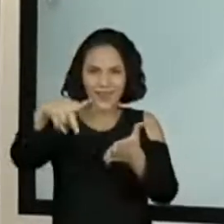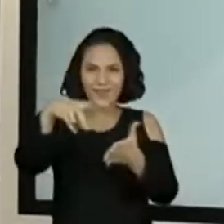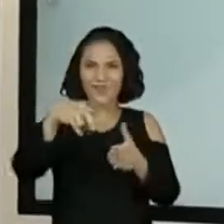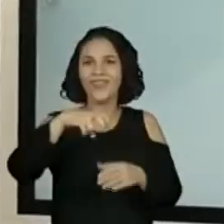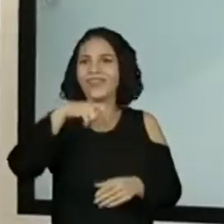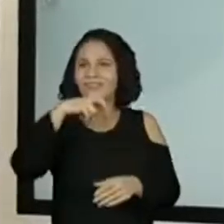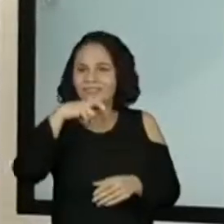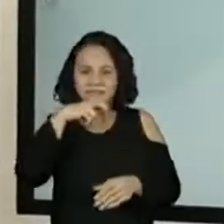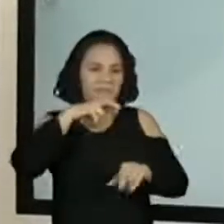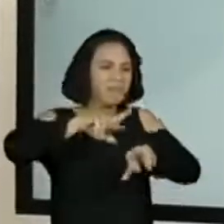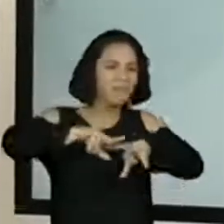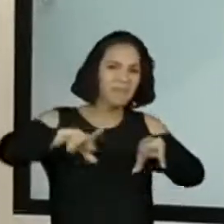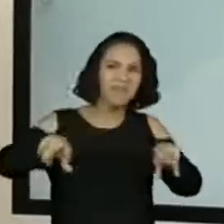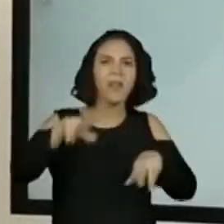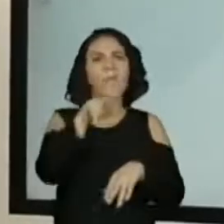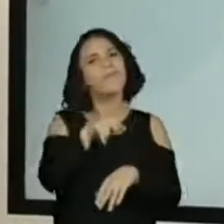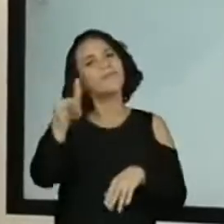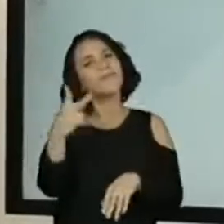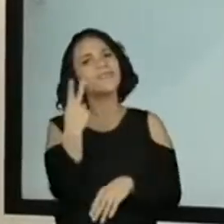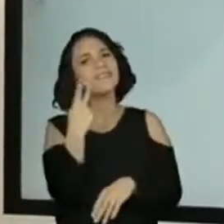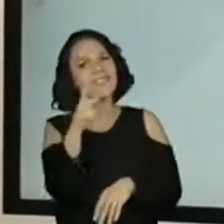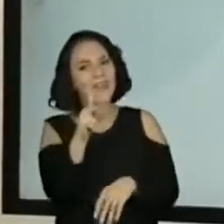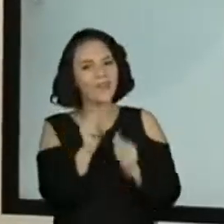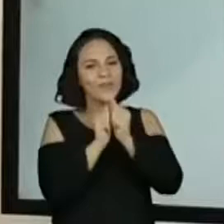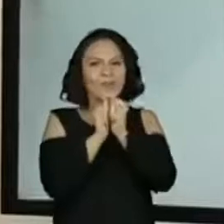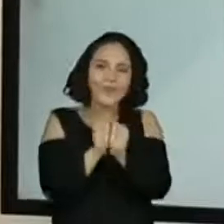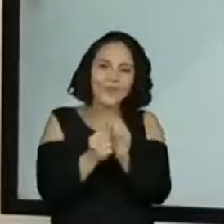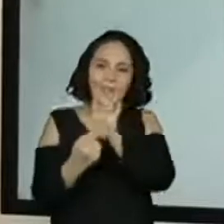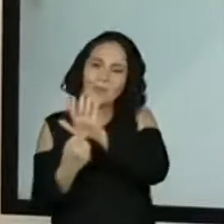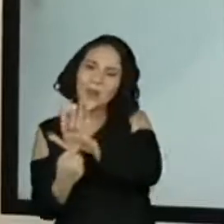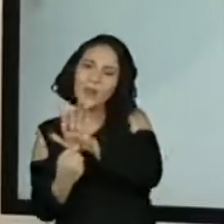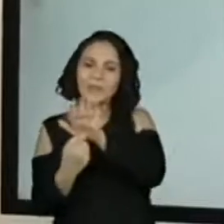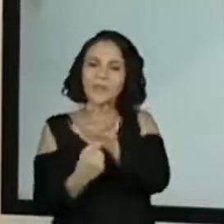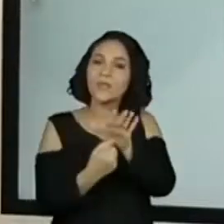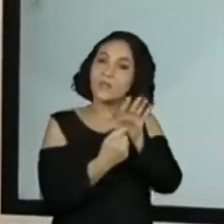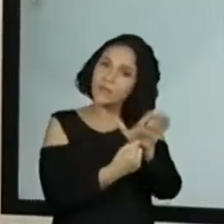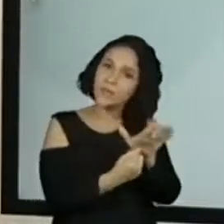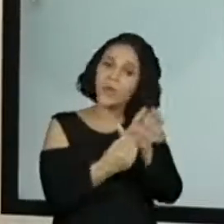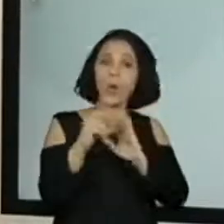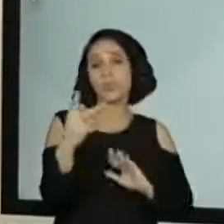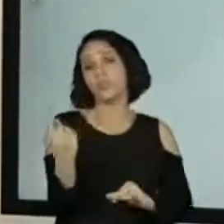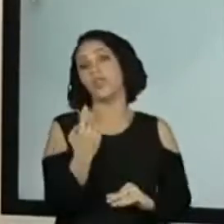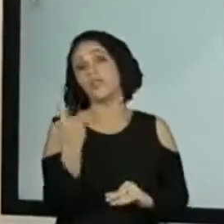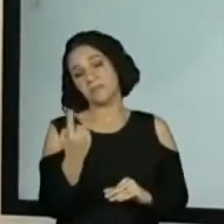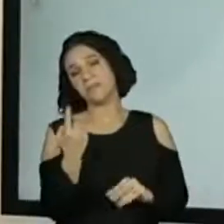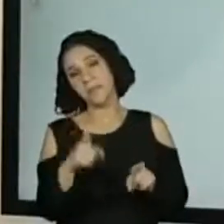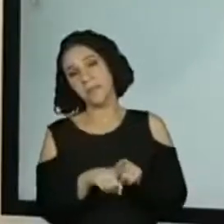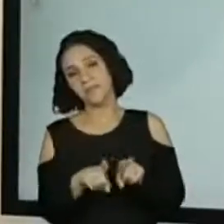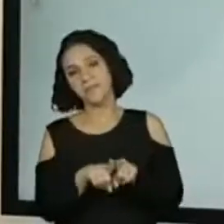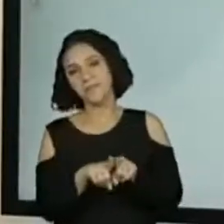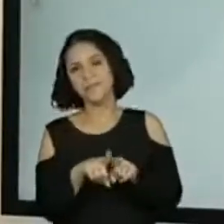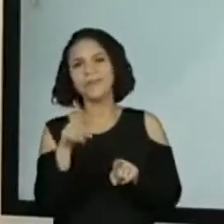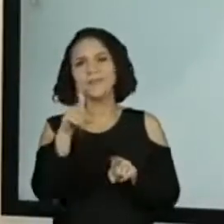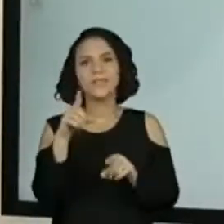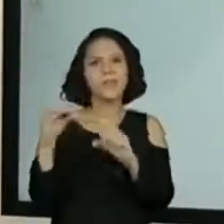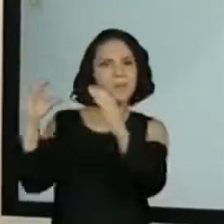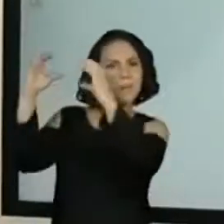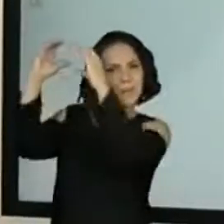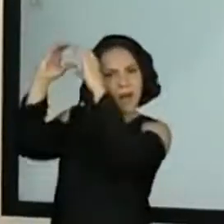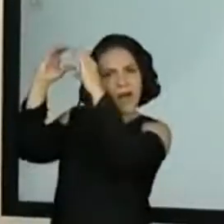aí, acompanhados dos professores e professoras de vocês. Ou que vocês tenham lido sozinhos. O que esses balões